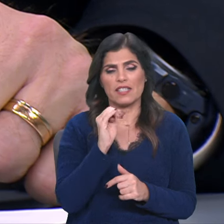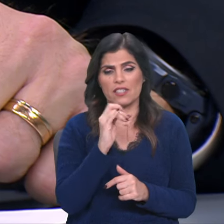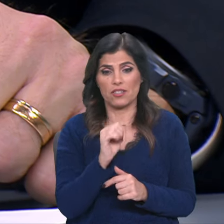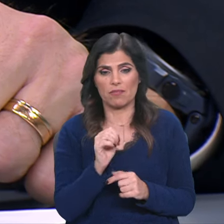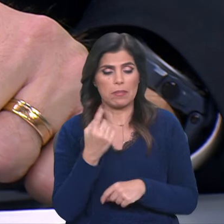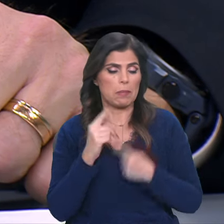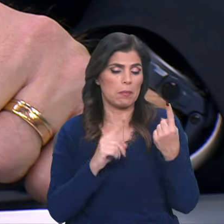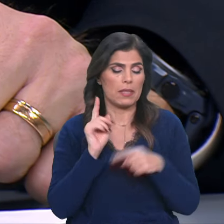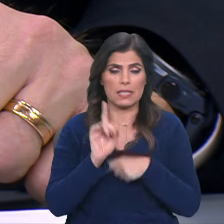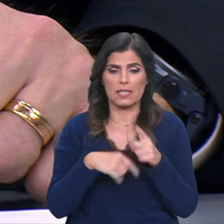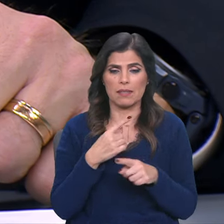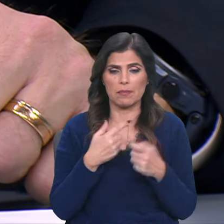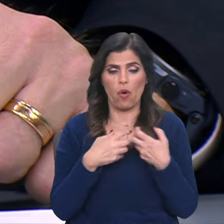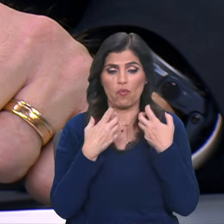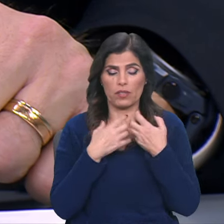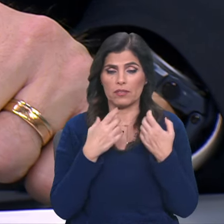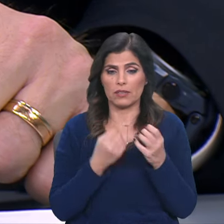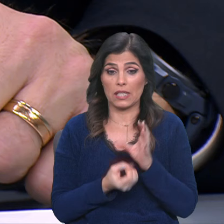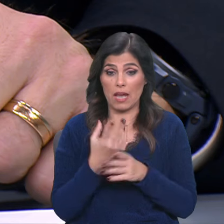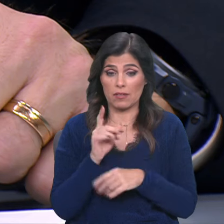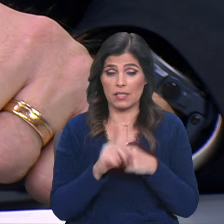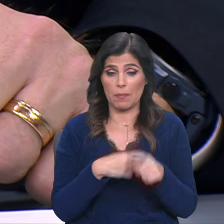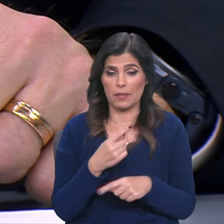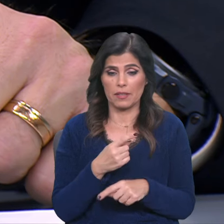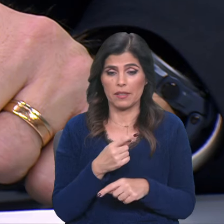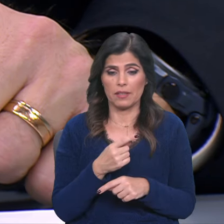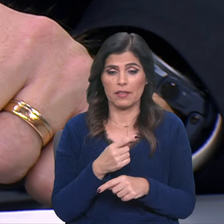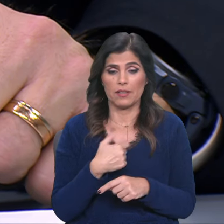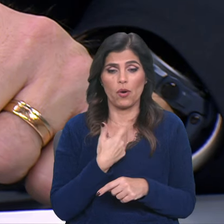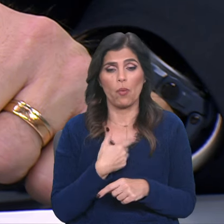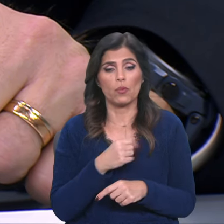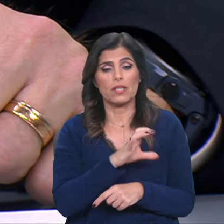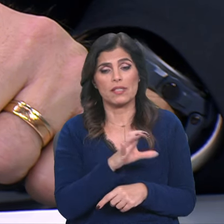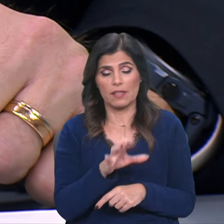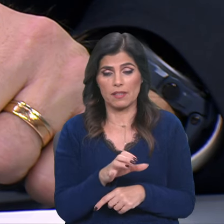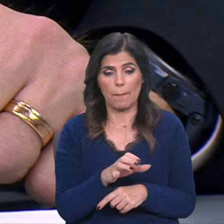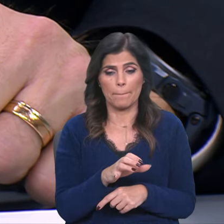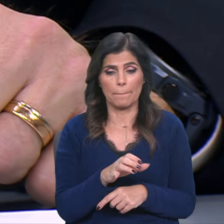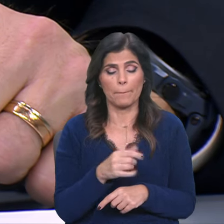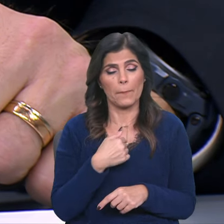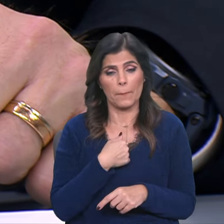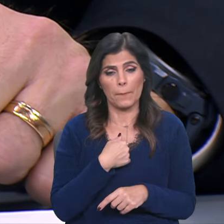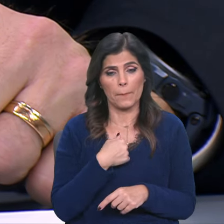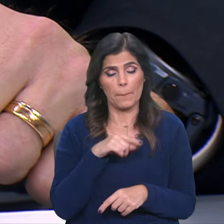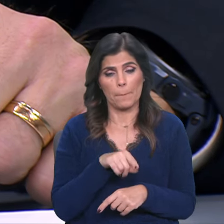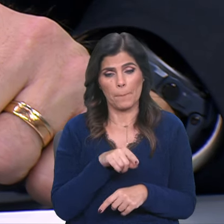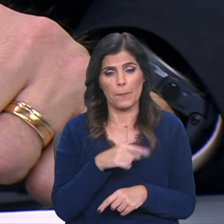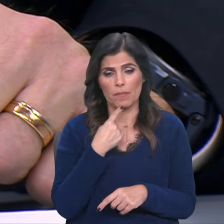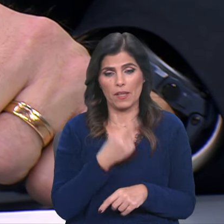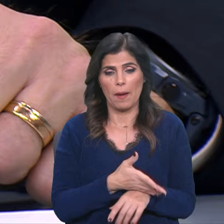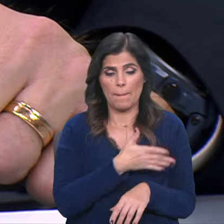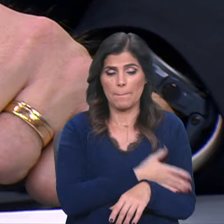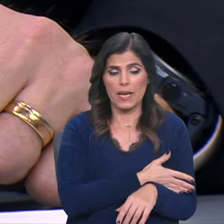e conflito com o mundo da ciência, e que eu aí chamo pré